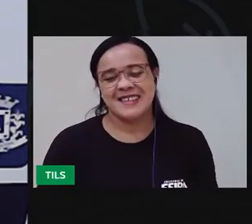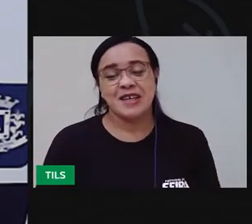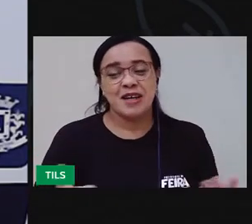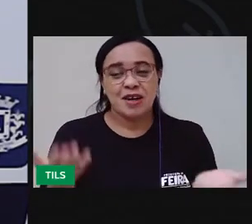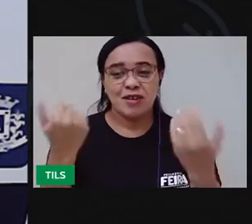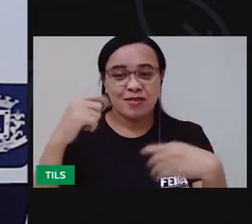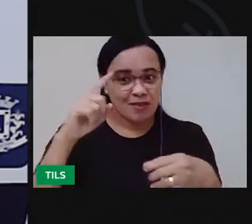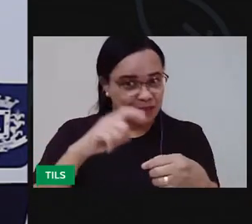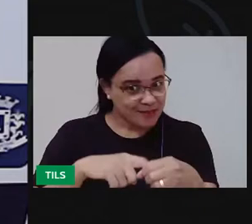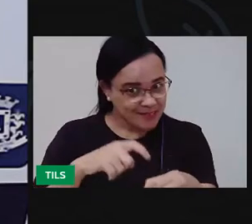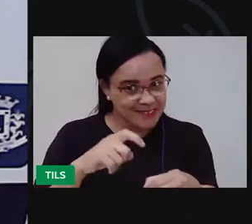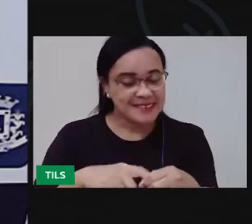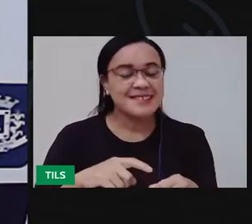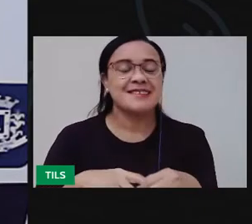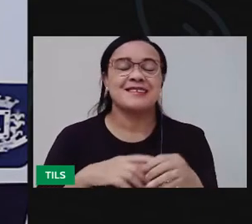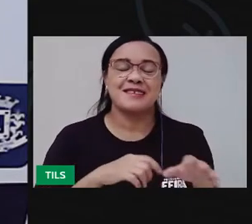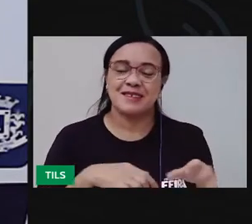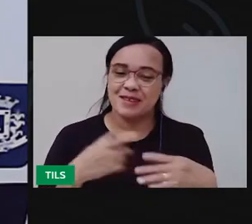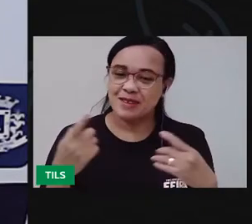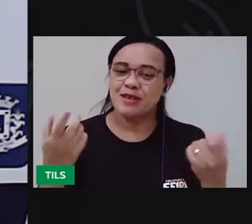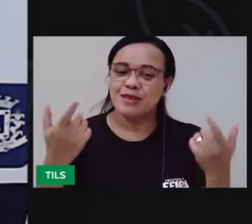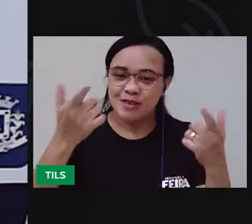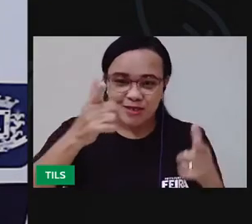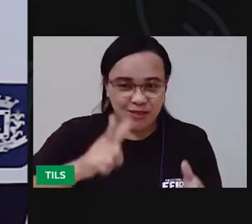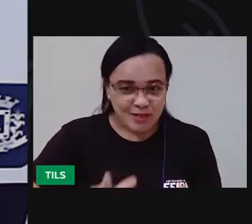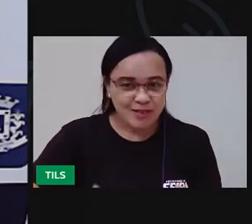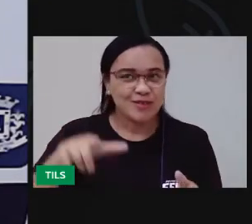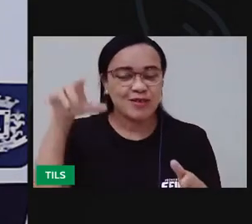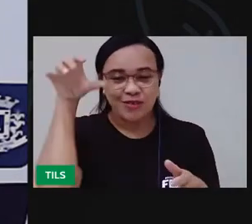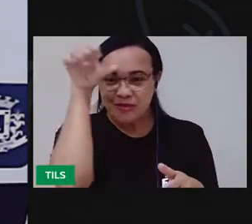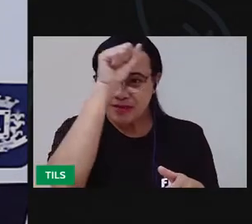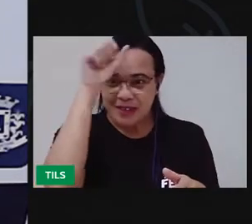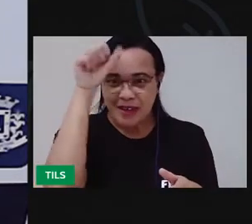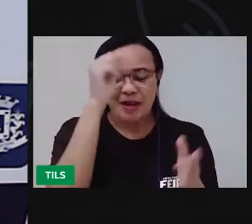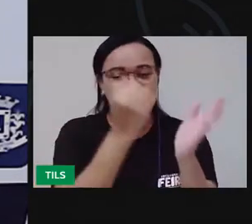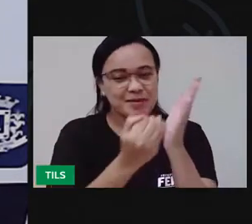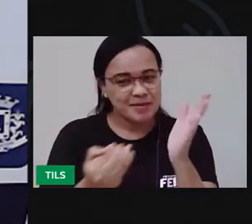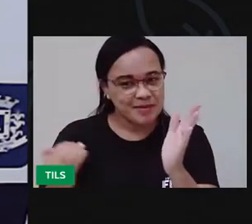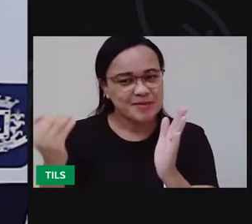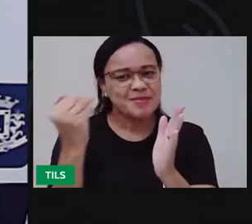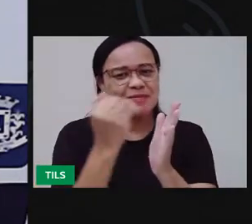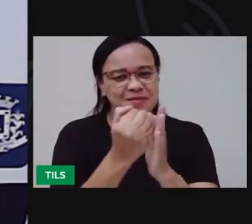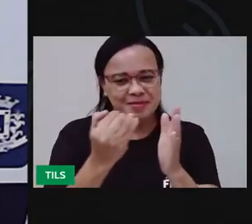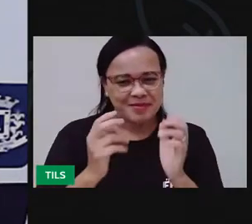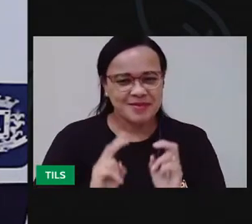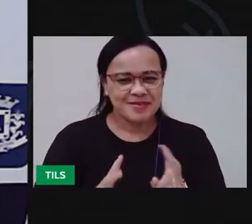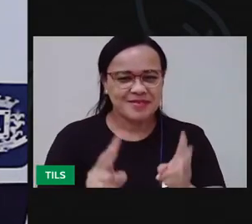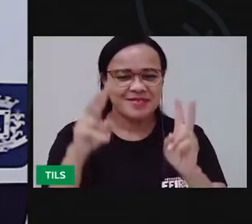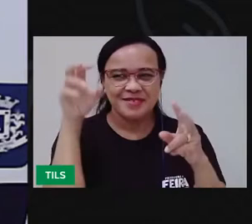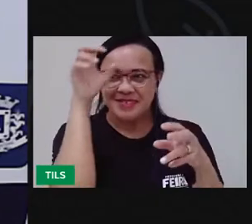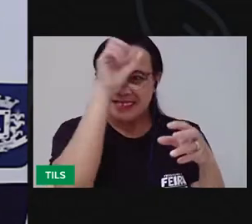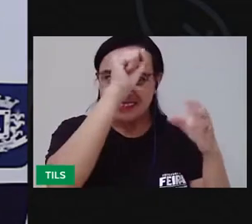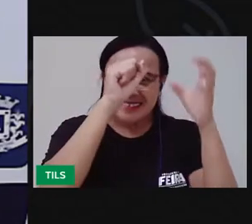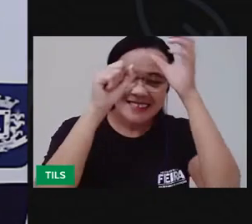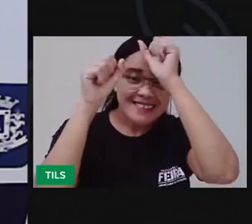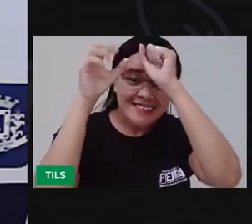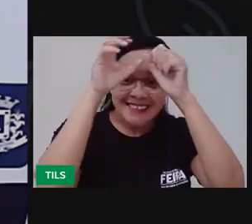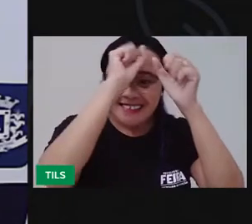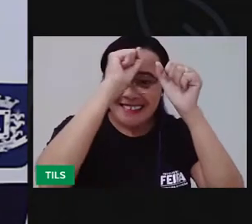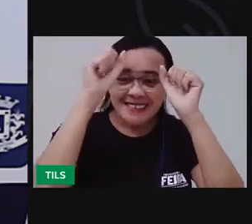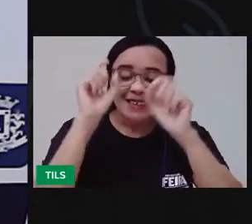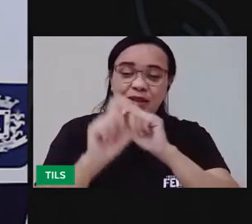Voltamos agora com mais um momento de aprendizagem. Agora nós vamos continuar aprendendo na aula de